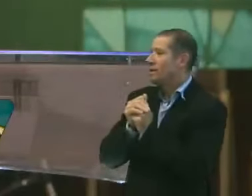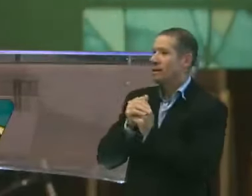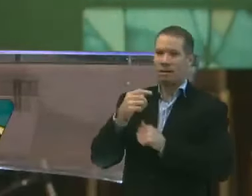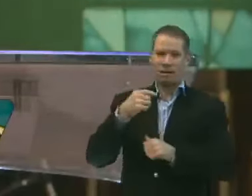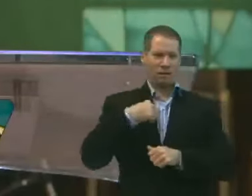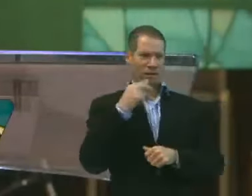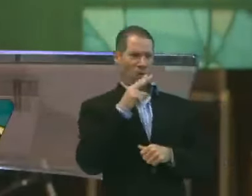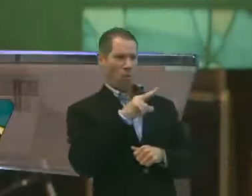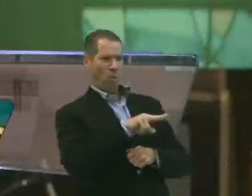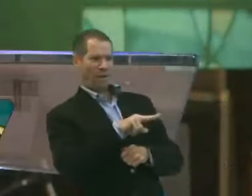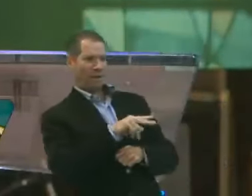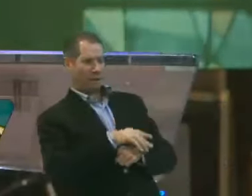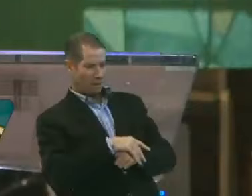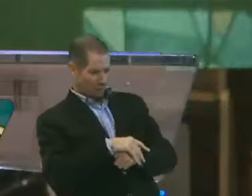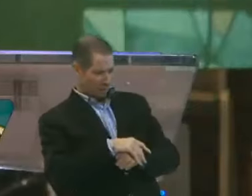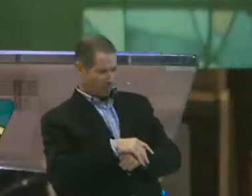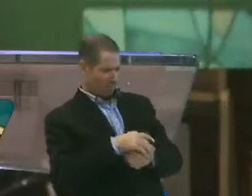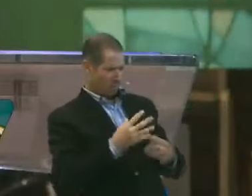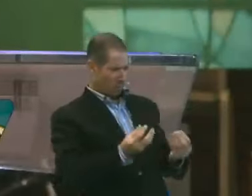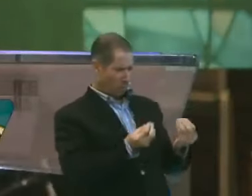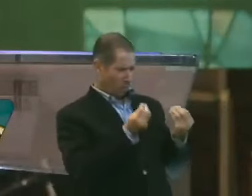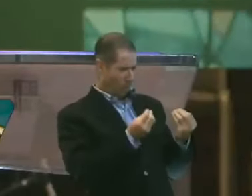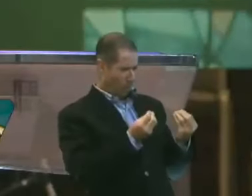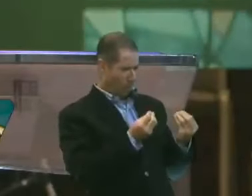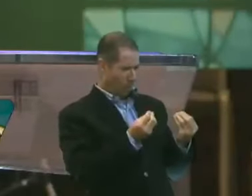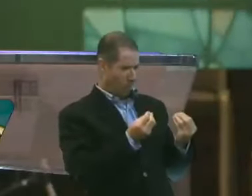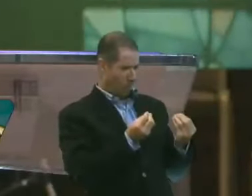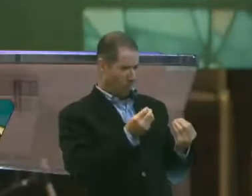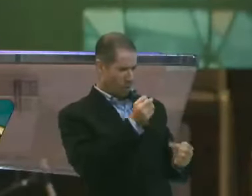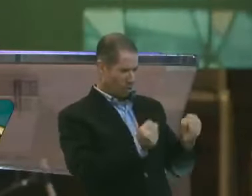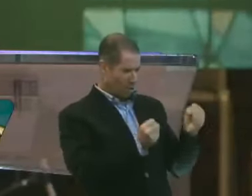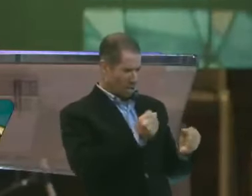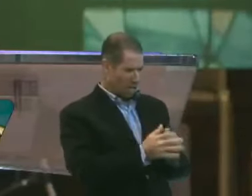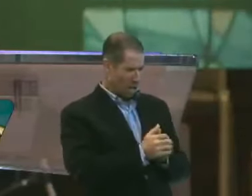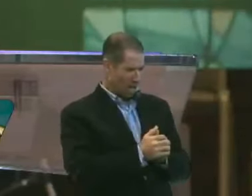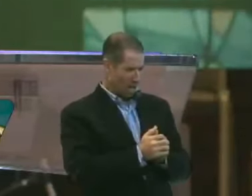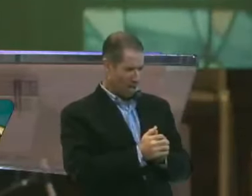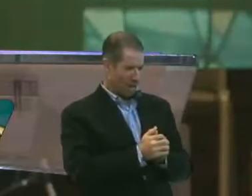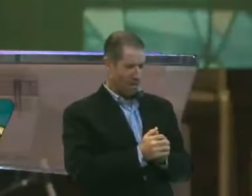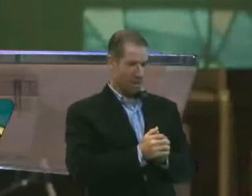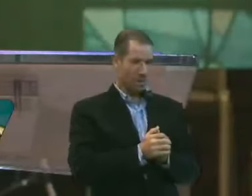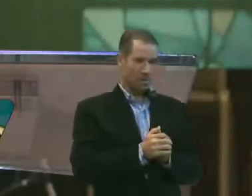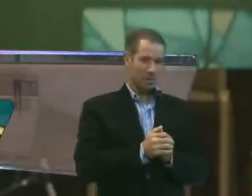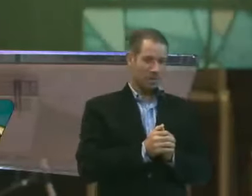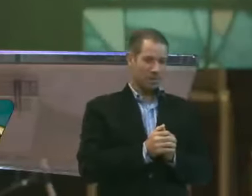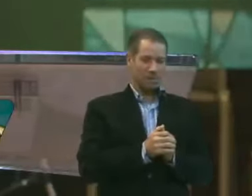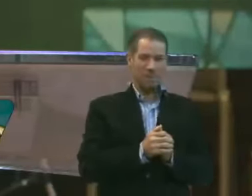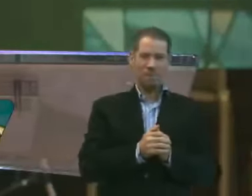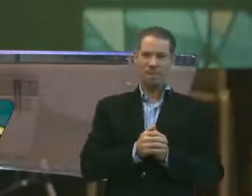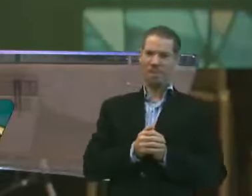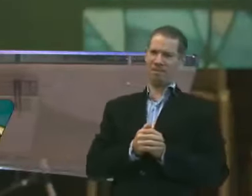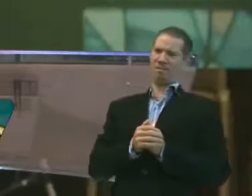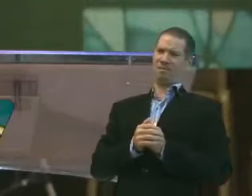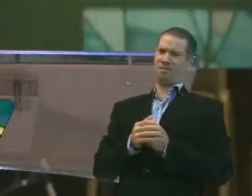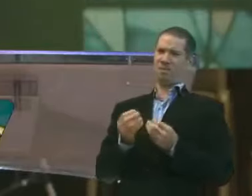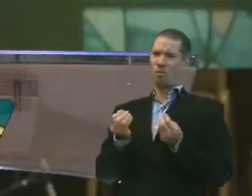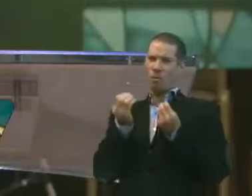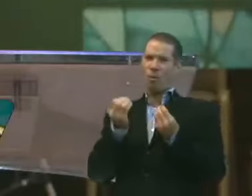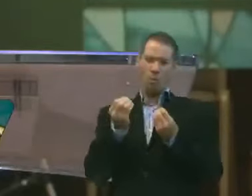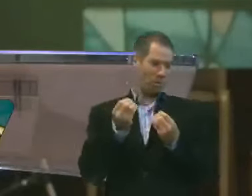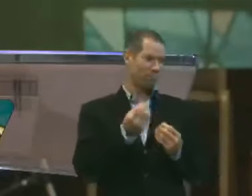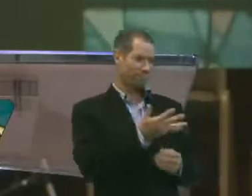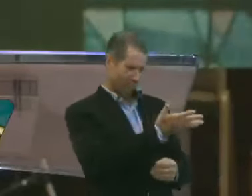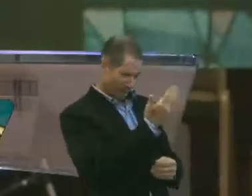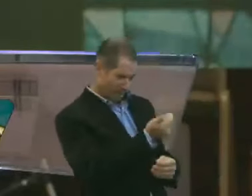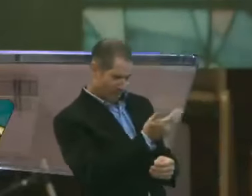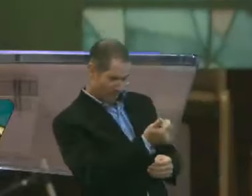E eu olhei assim e falei. Mas filha, como assim dirigir? Só tinha, faltava um metrinho. falei, tá bom, vem